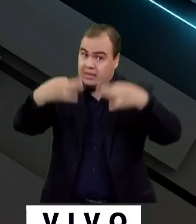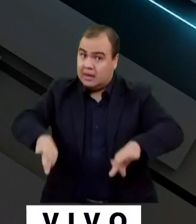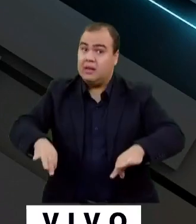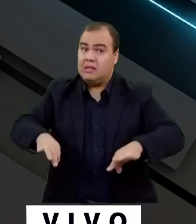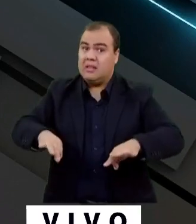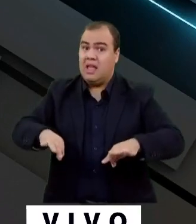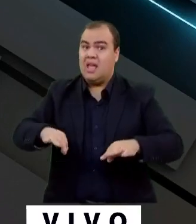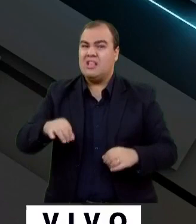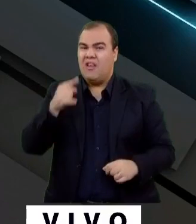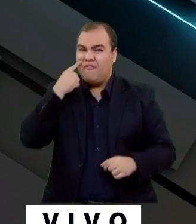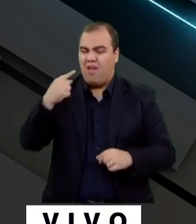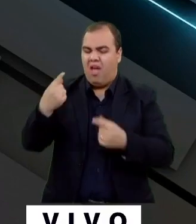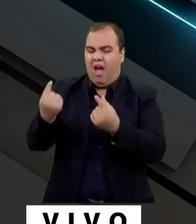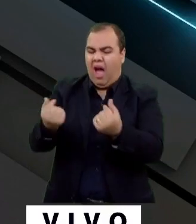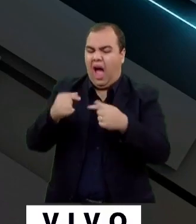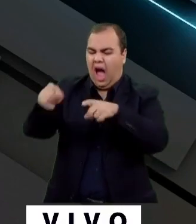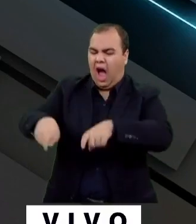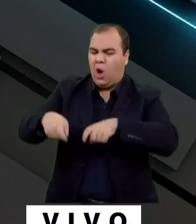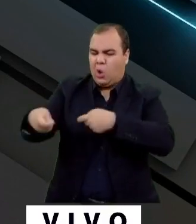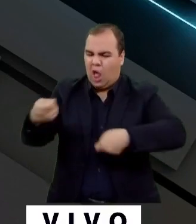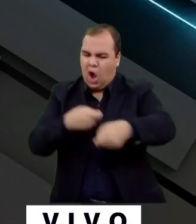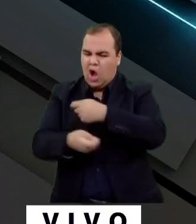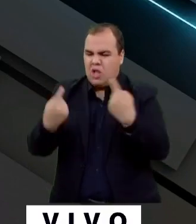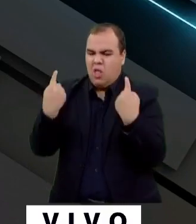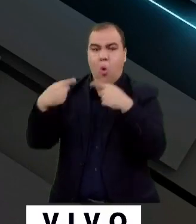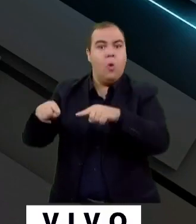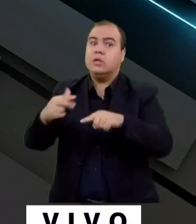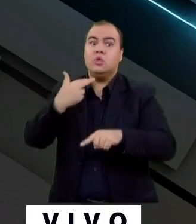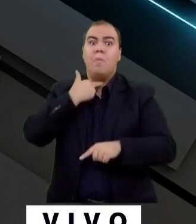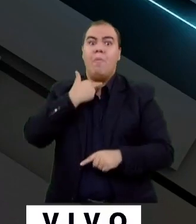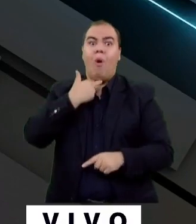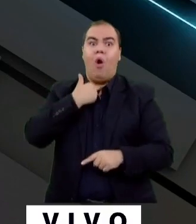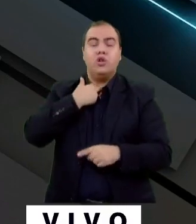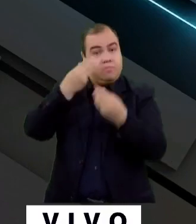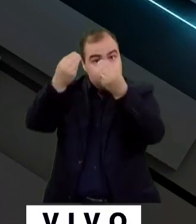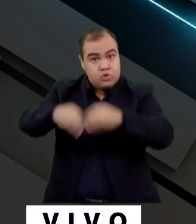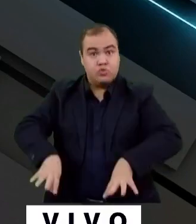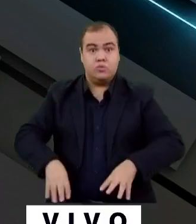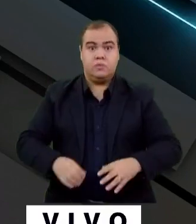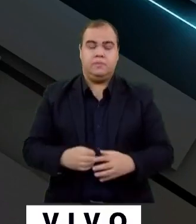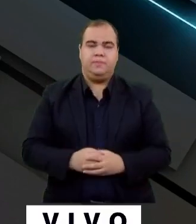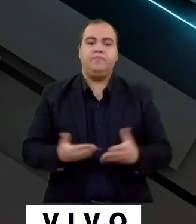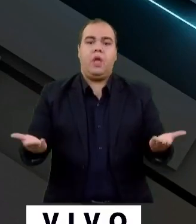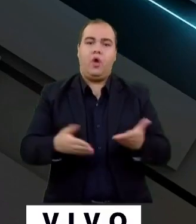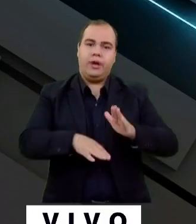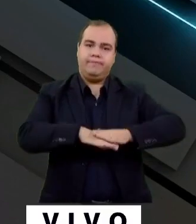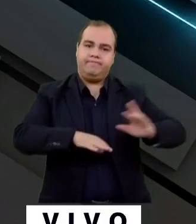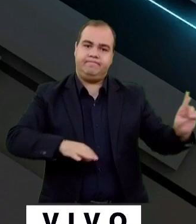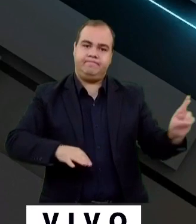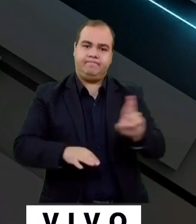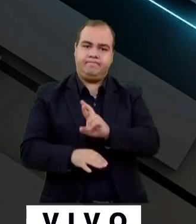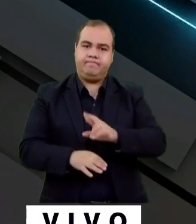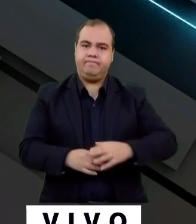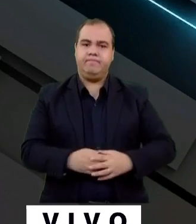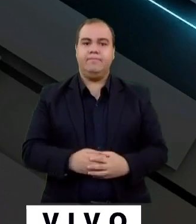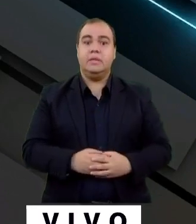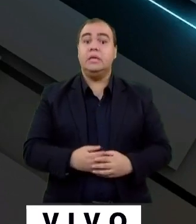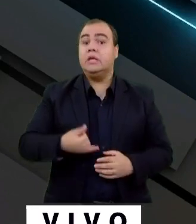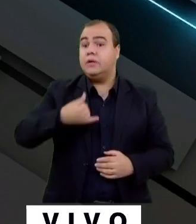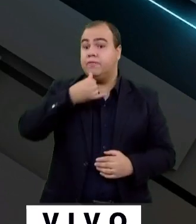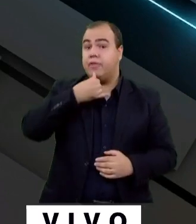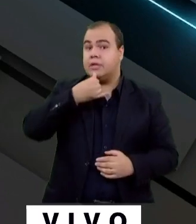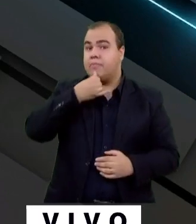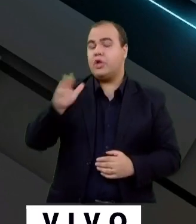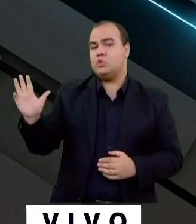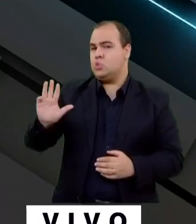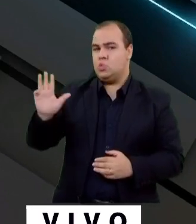perseguição ao agronegócio é um tiro no pé. Por favor, na réplica, a candidata Sonaia. Infelizmente, o candidato realmente não está